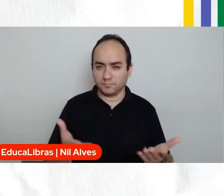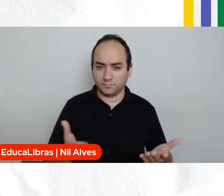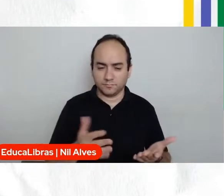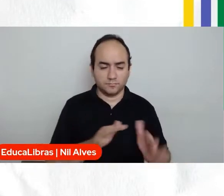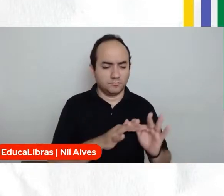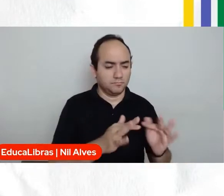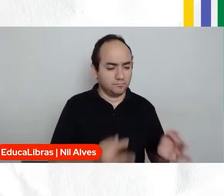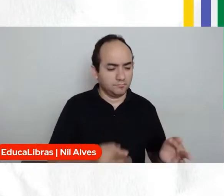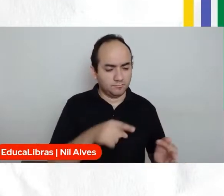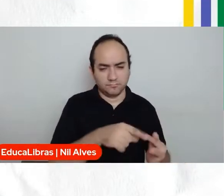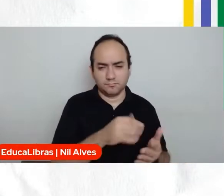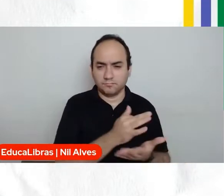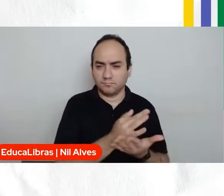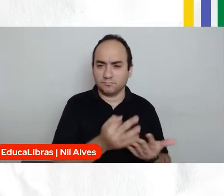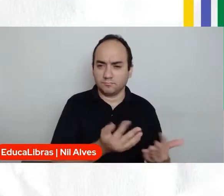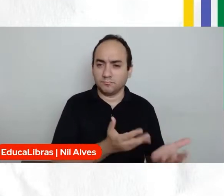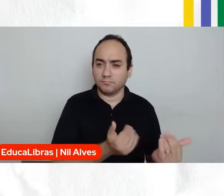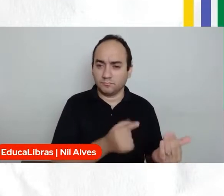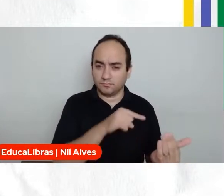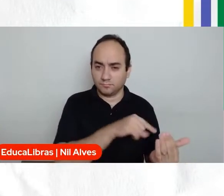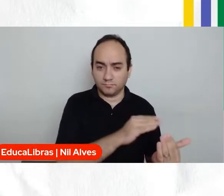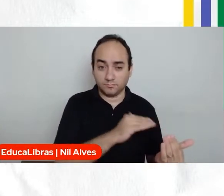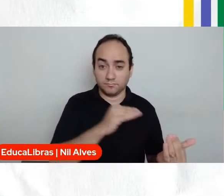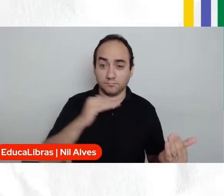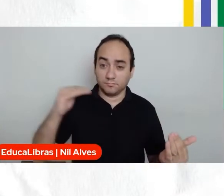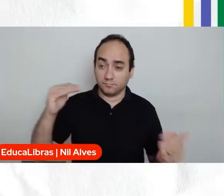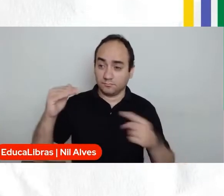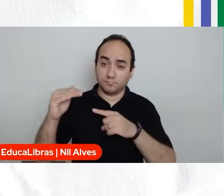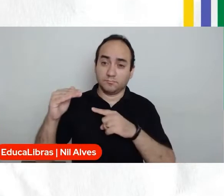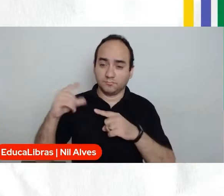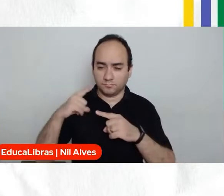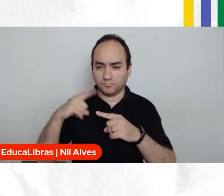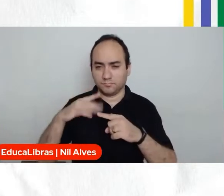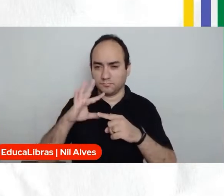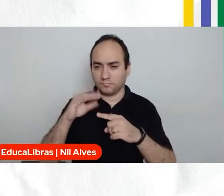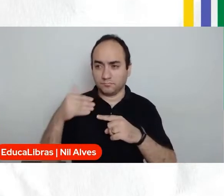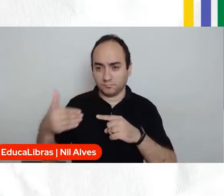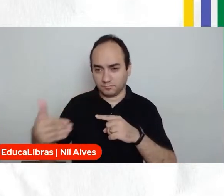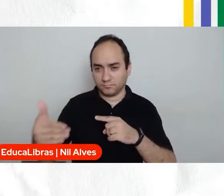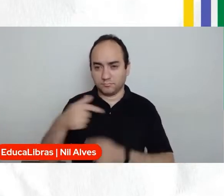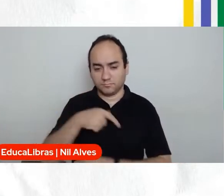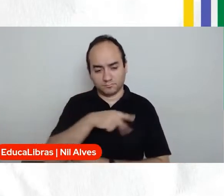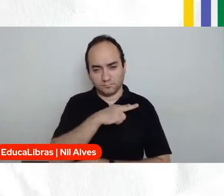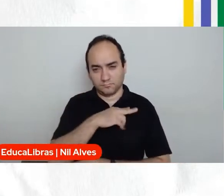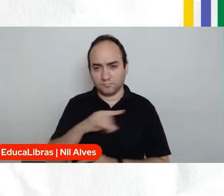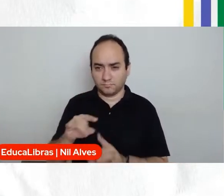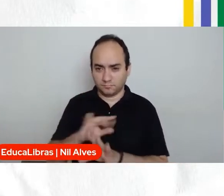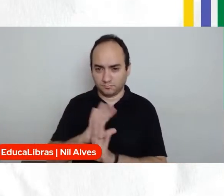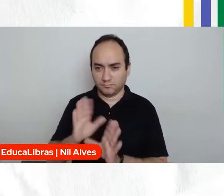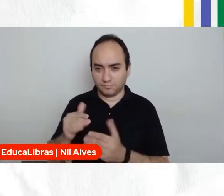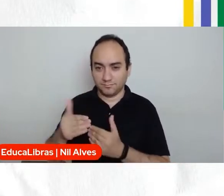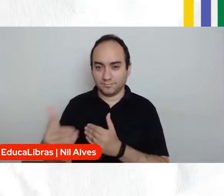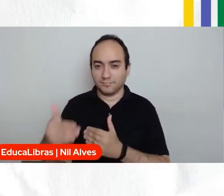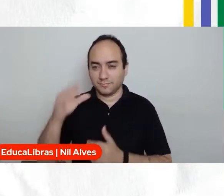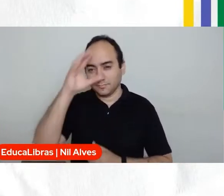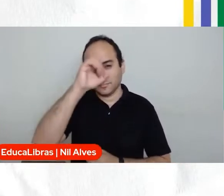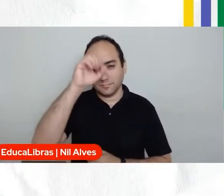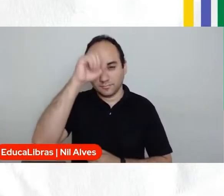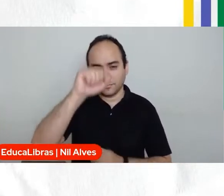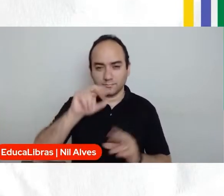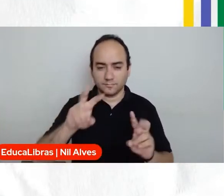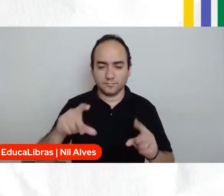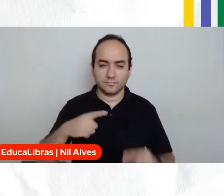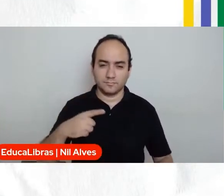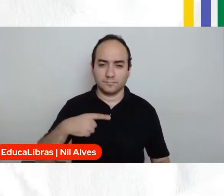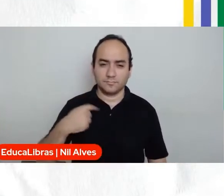menor dos nossos jovens até aquele que está saindo aí, né? concluindo o ensino médio. Então, os